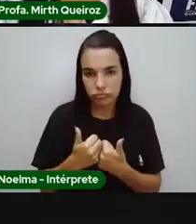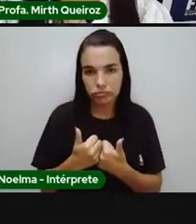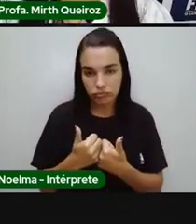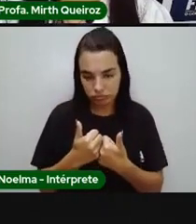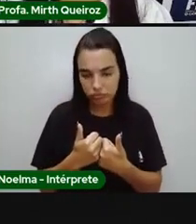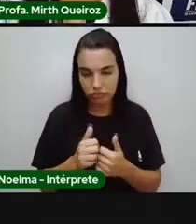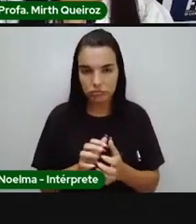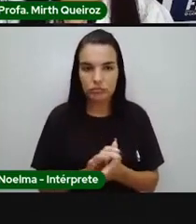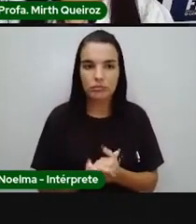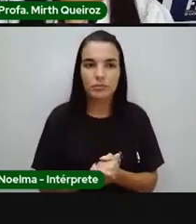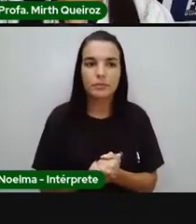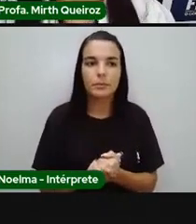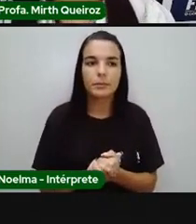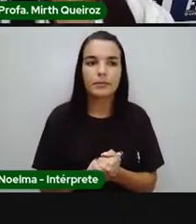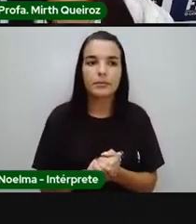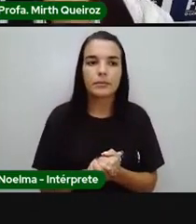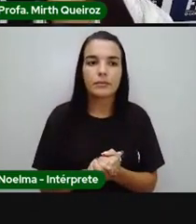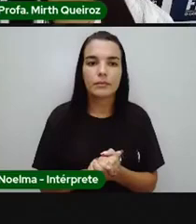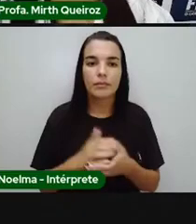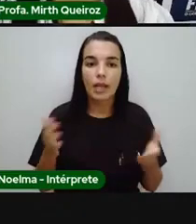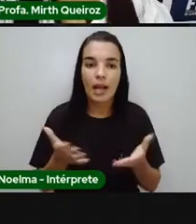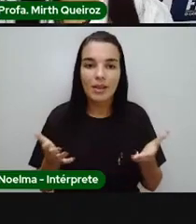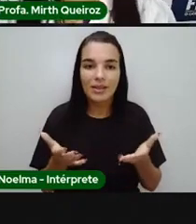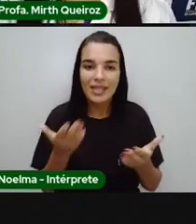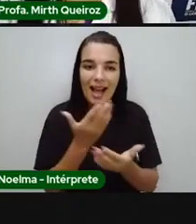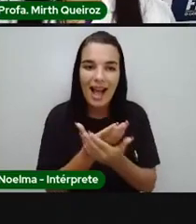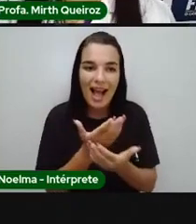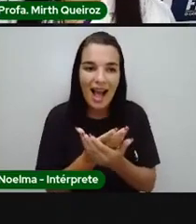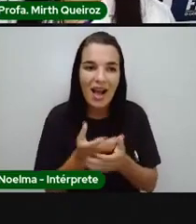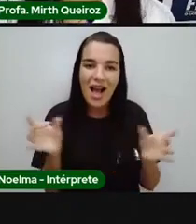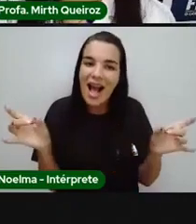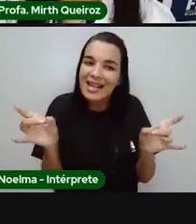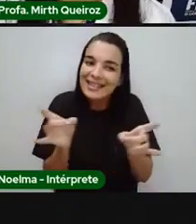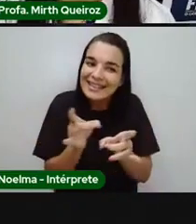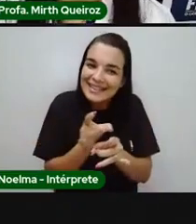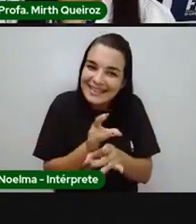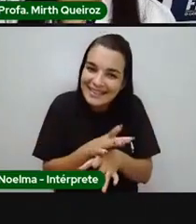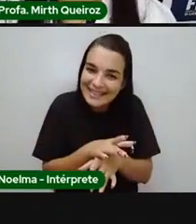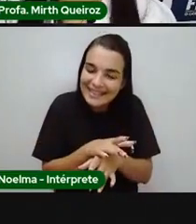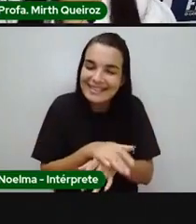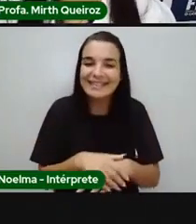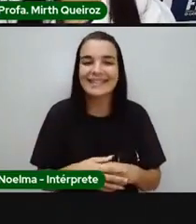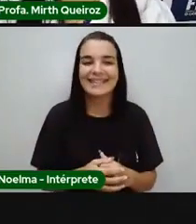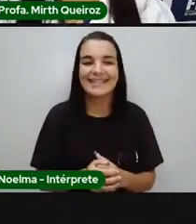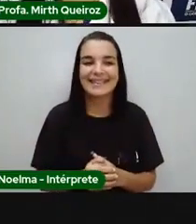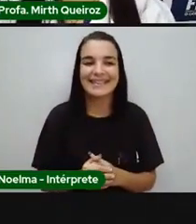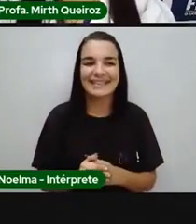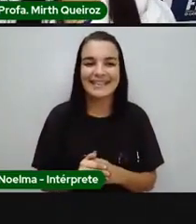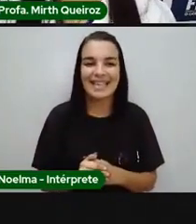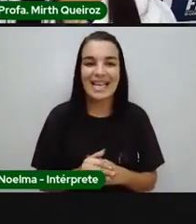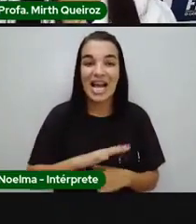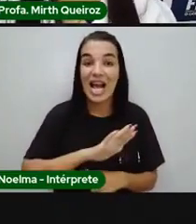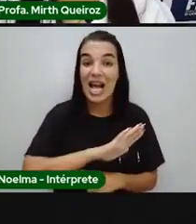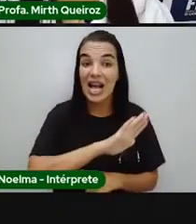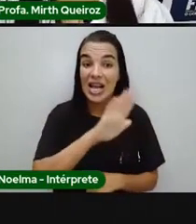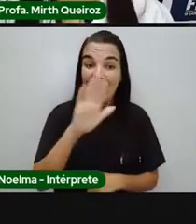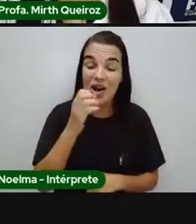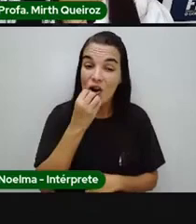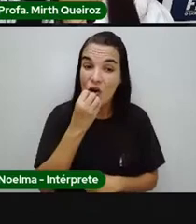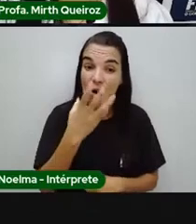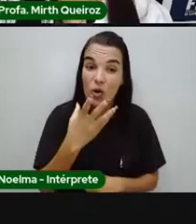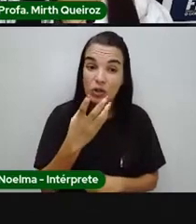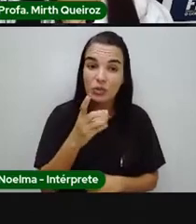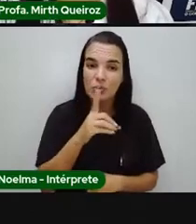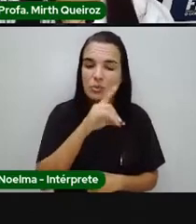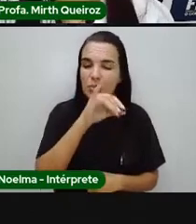professores de vocês. Tá bem? A nossa aula, ela se encerra por aqui. Tenham todos um